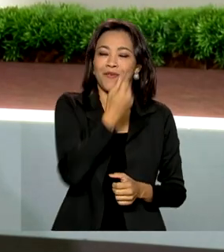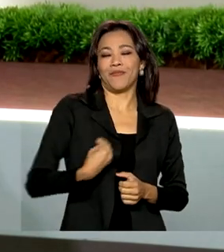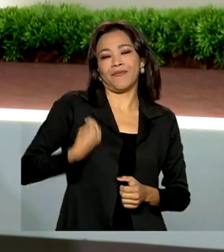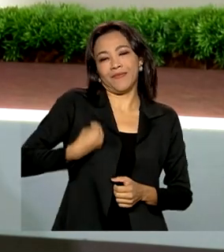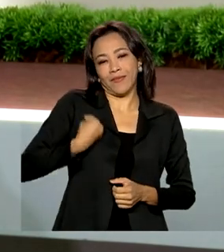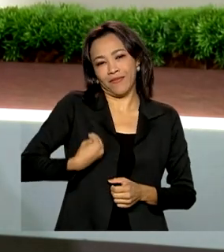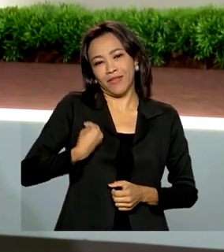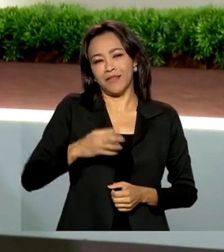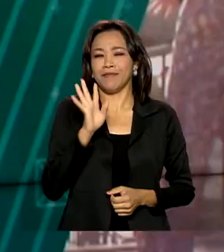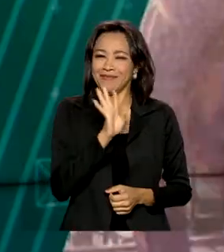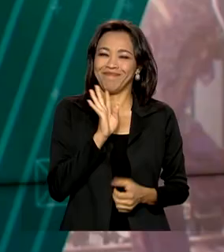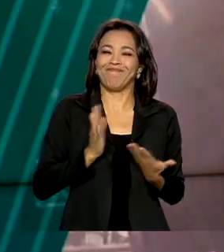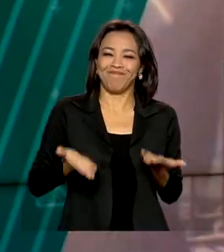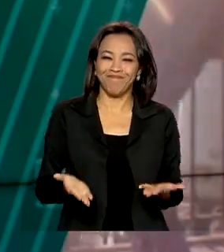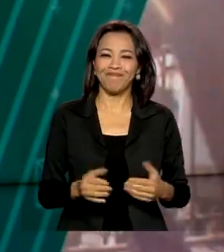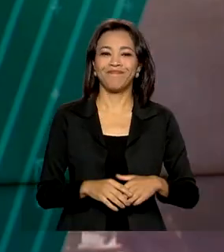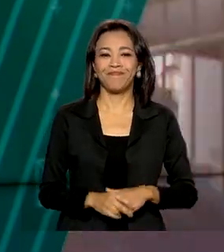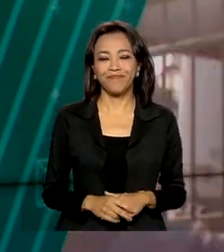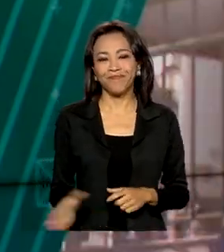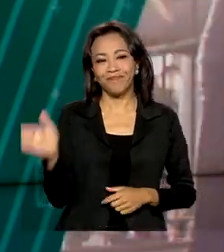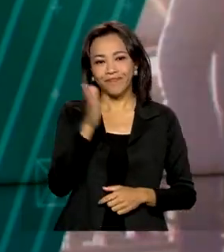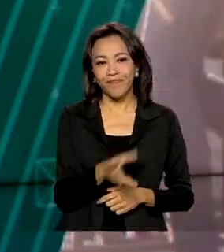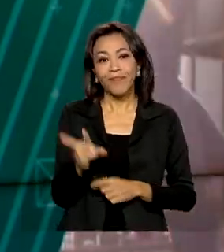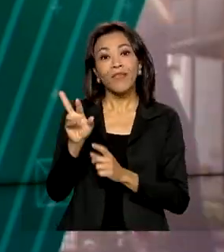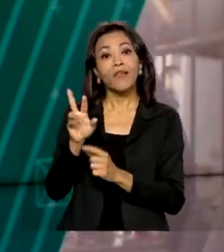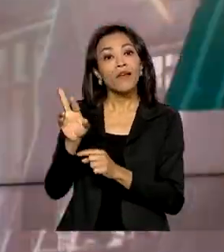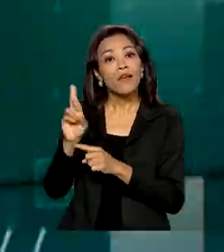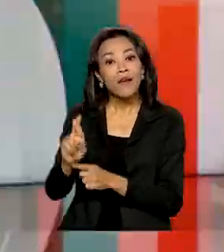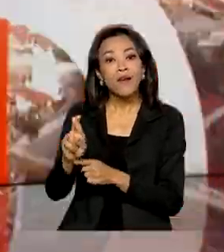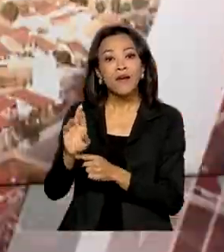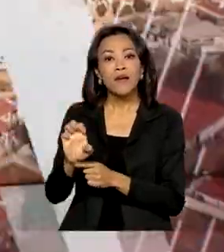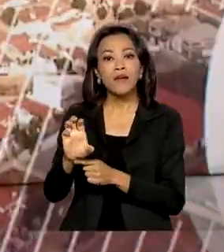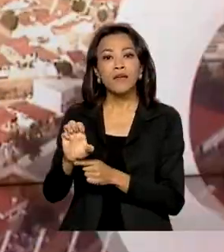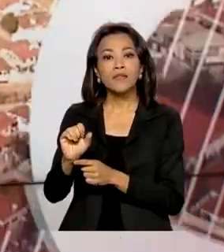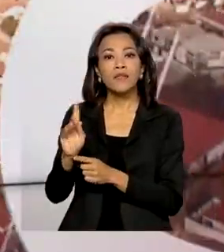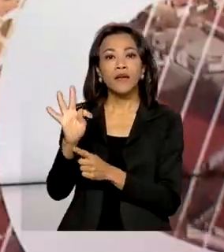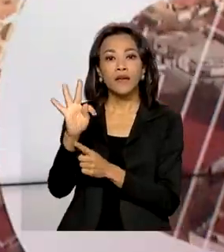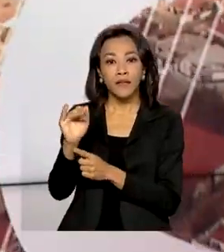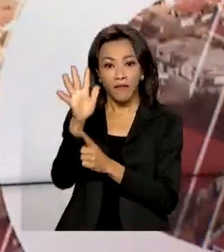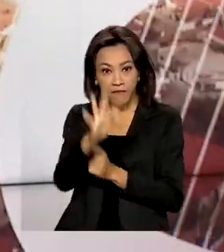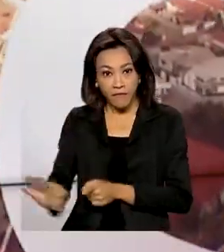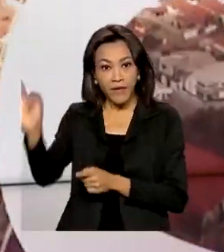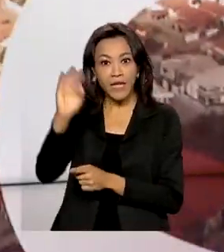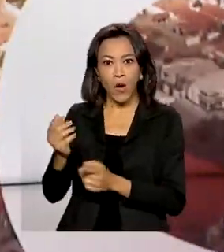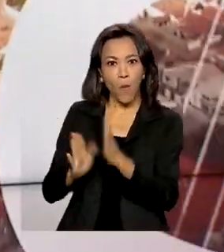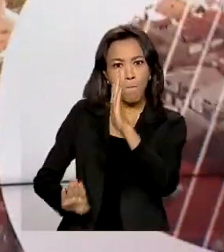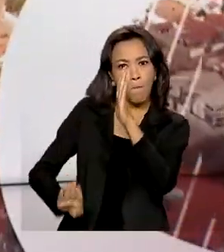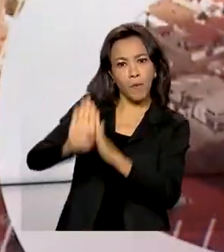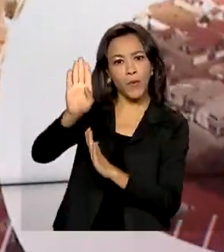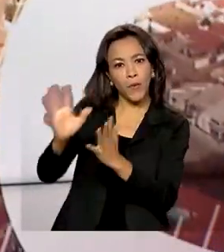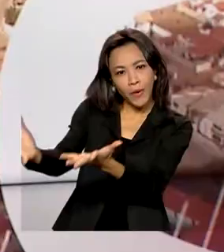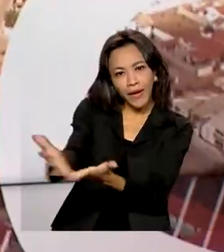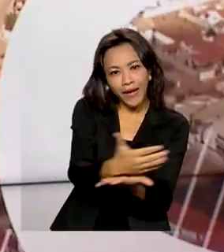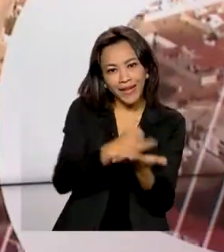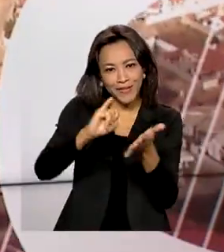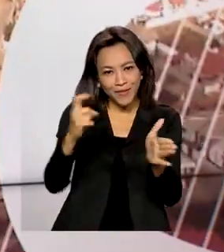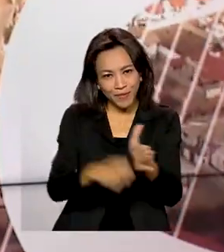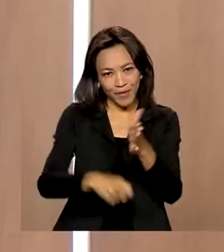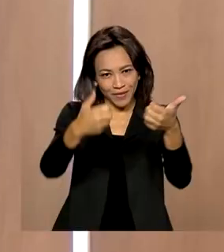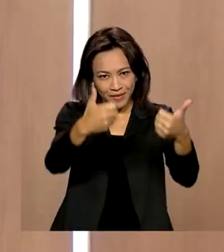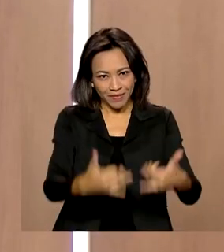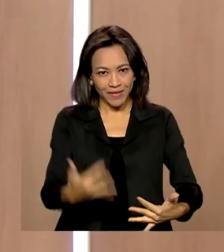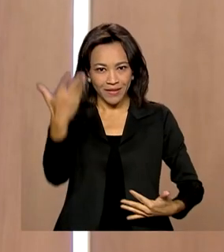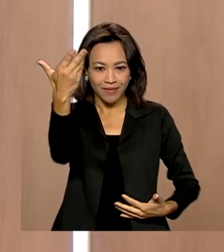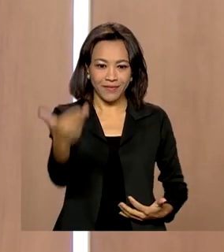gente, acho que foi muito bacana. A Receita Federal registrou em abril recorde na arrecadação de impostos. Quem comenta é Ricardo Caldas.